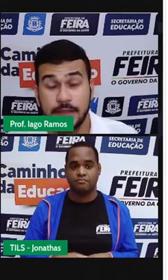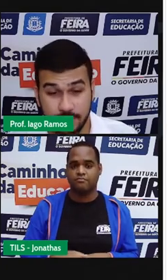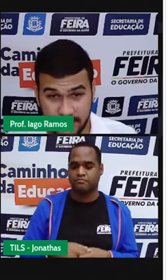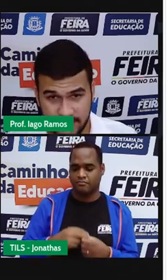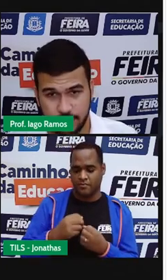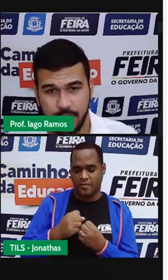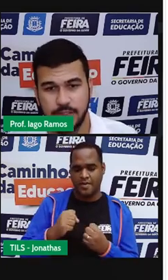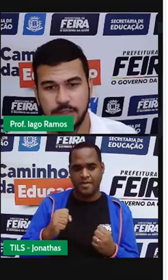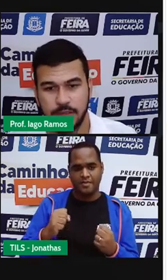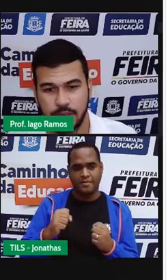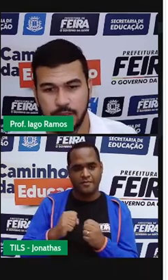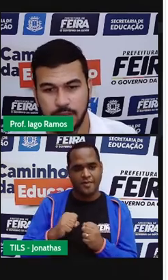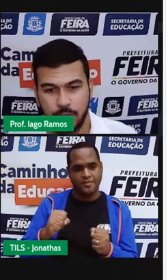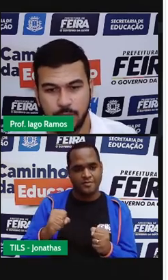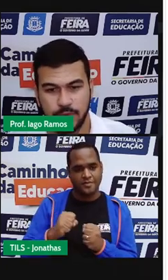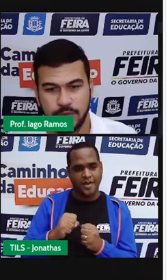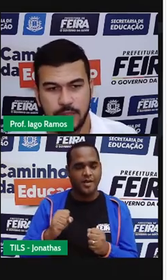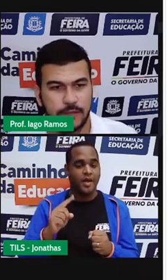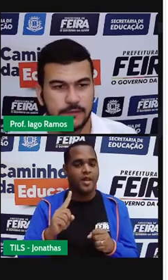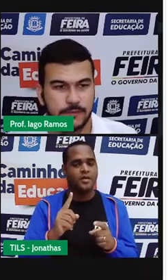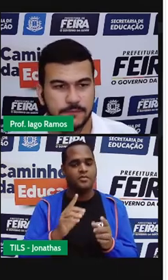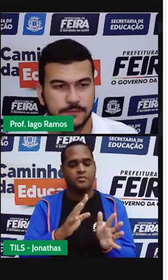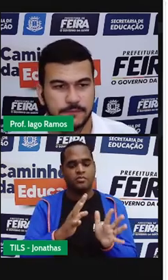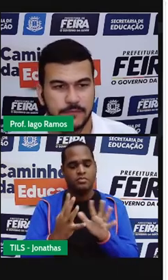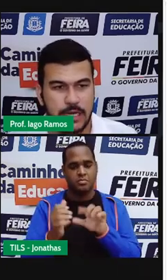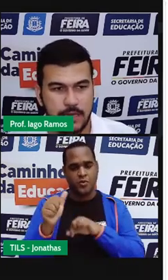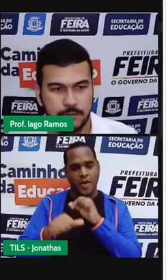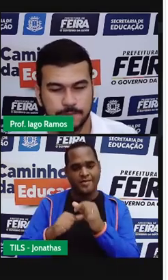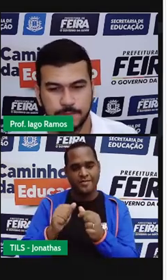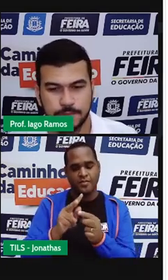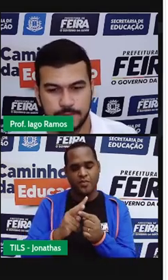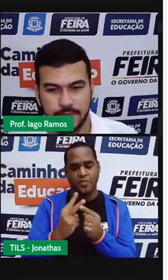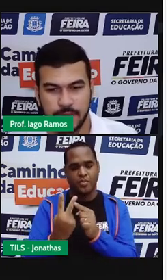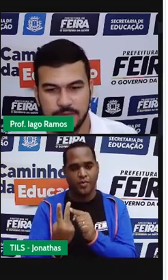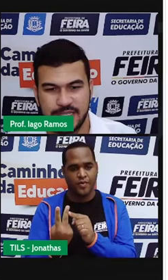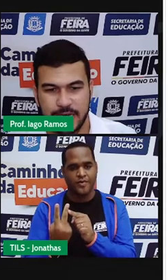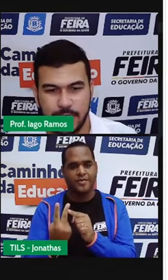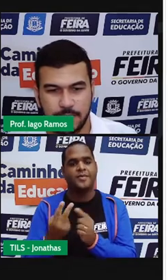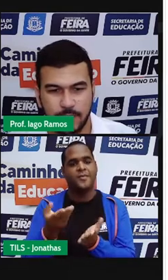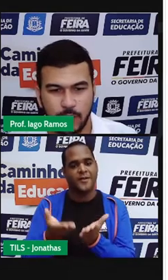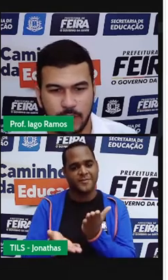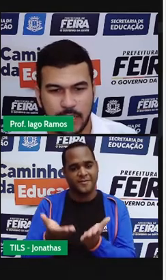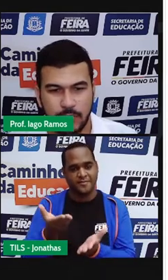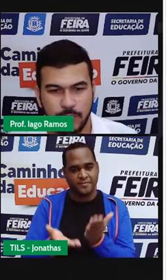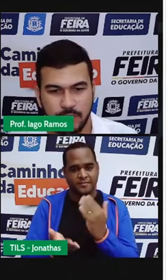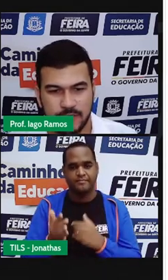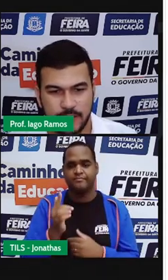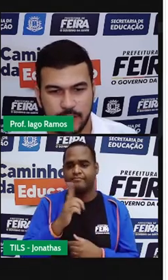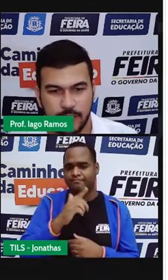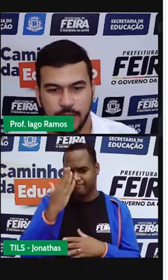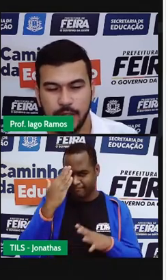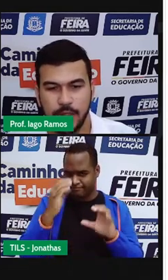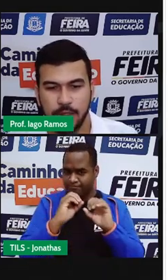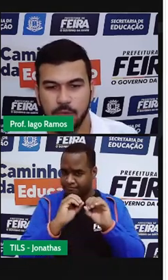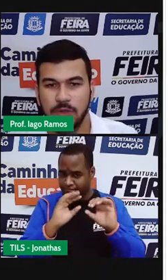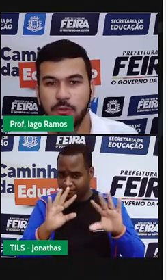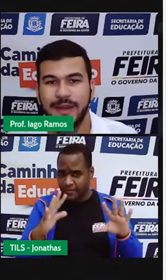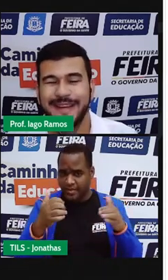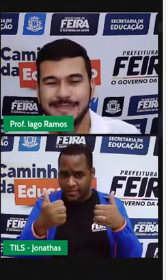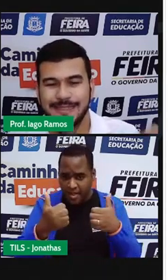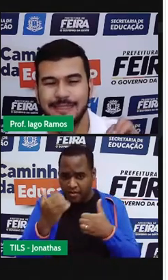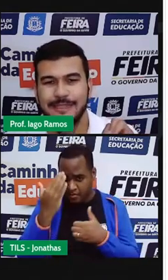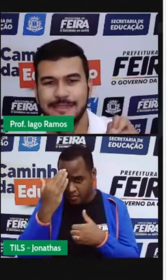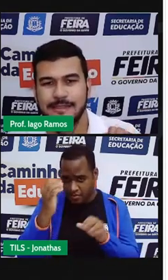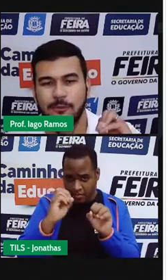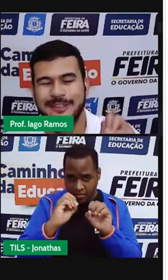inversamente proporcionais. Tá? Então, será que ficou claro para você quando